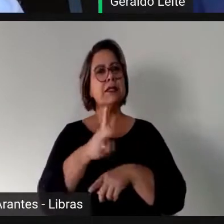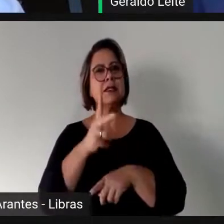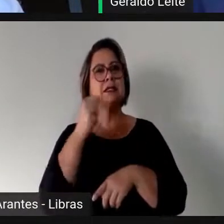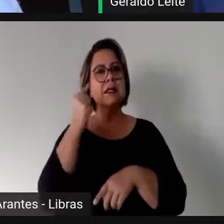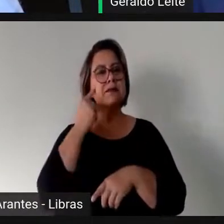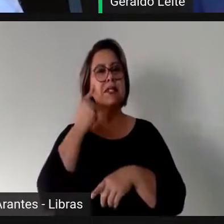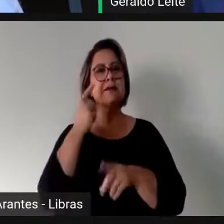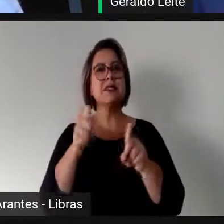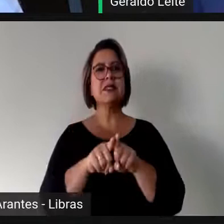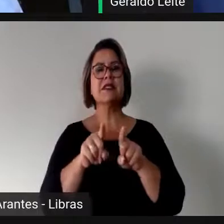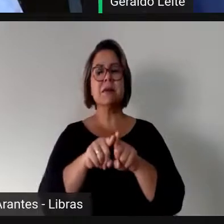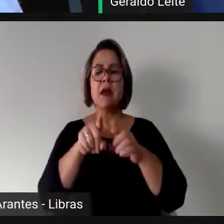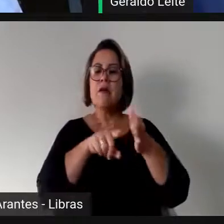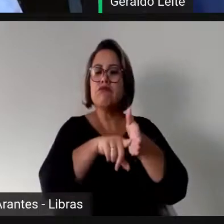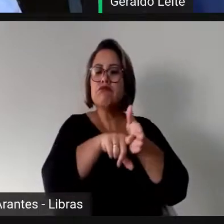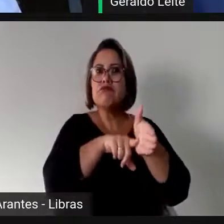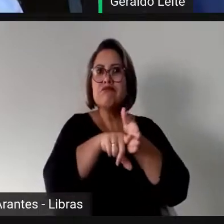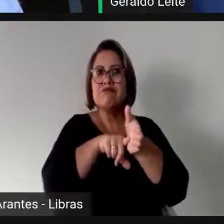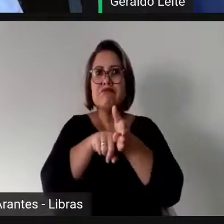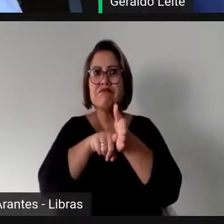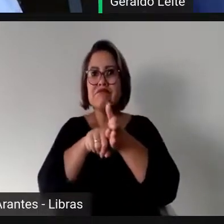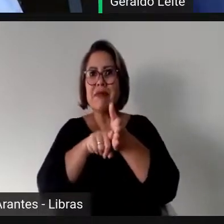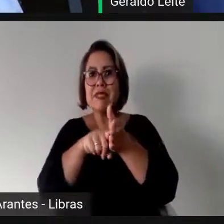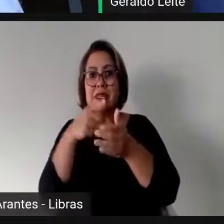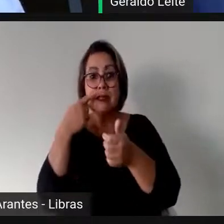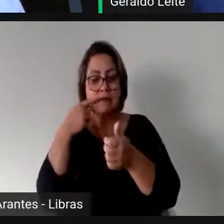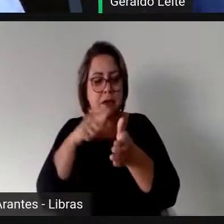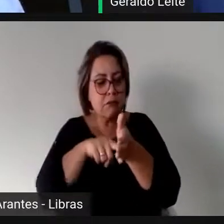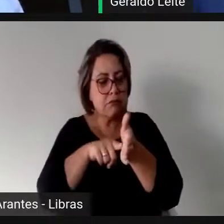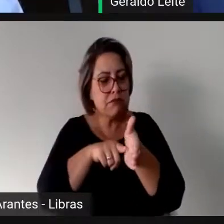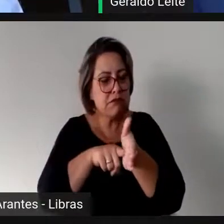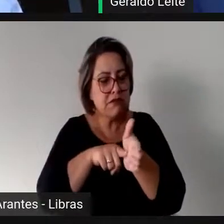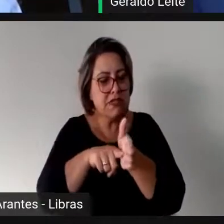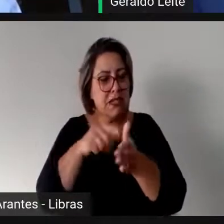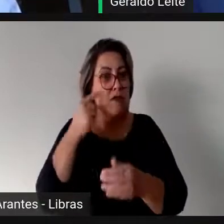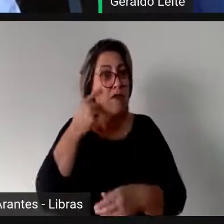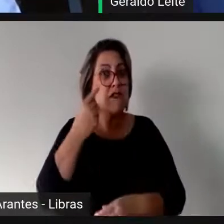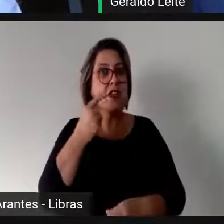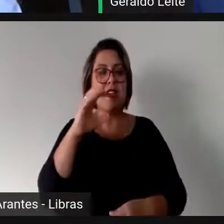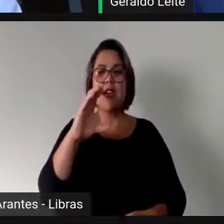se você for examinar de perto, né, bem sucedido de cotas,